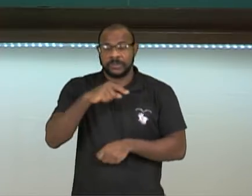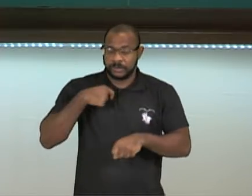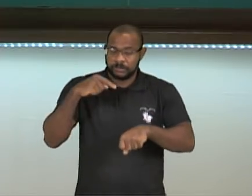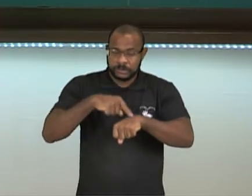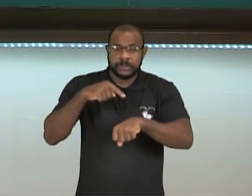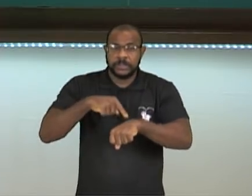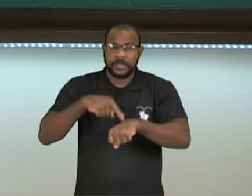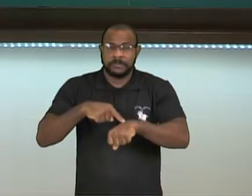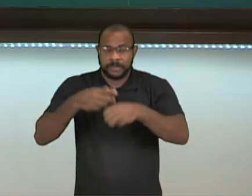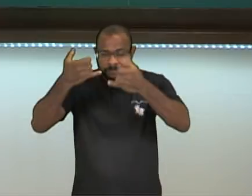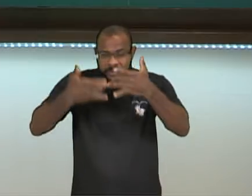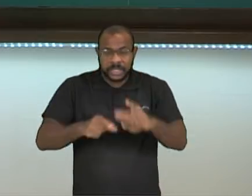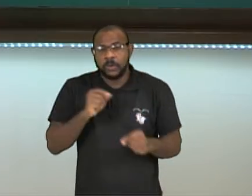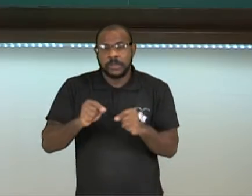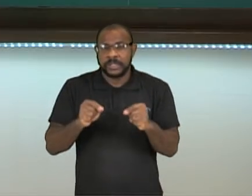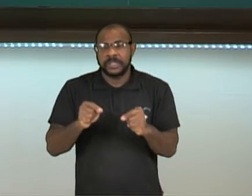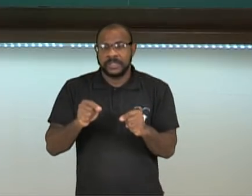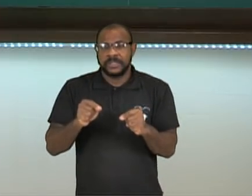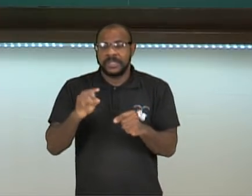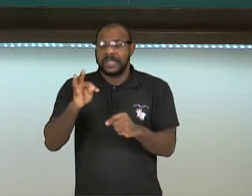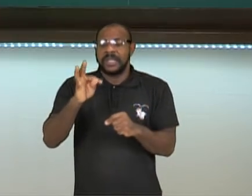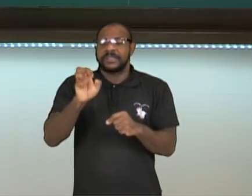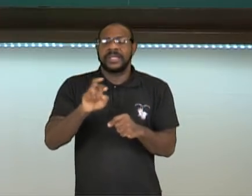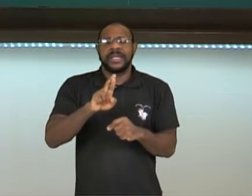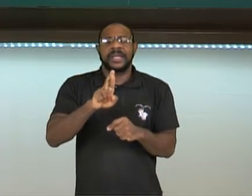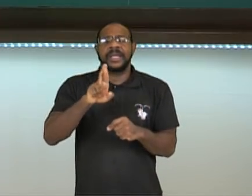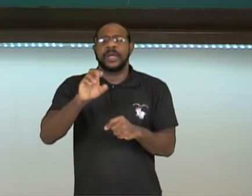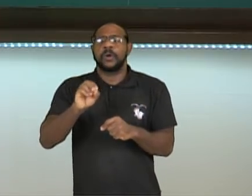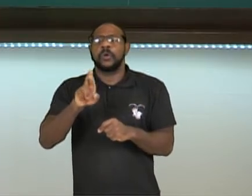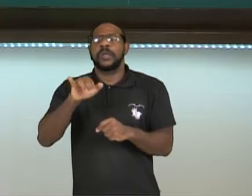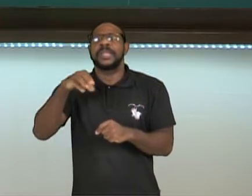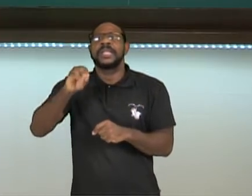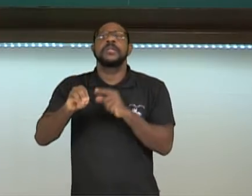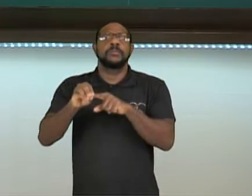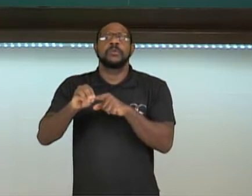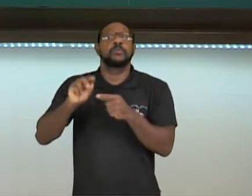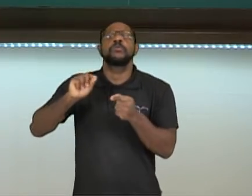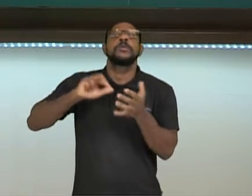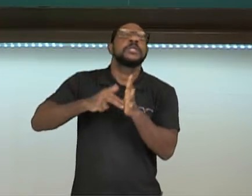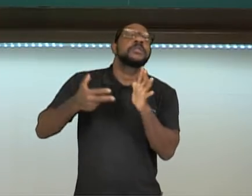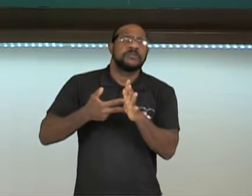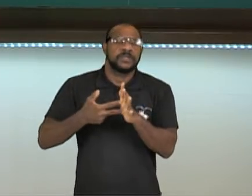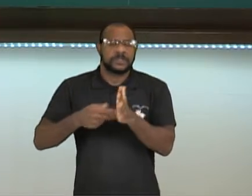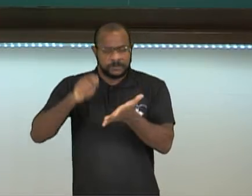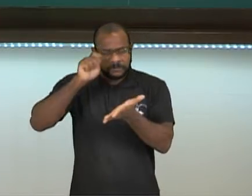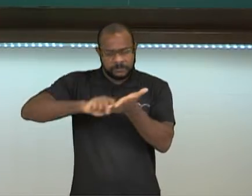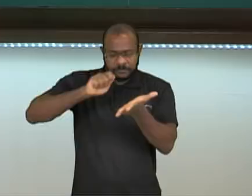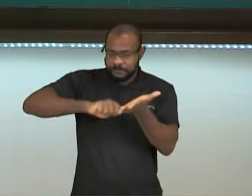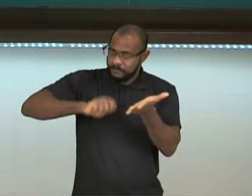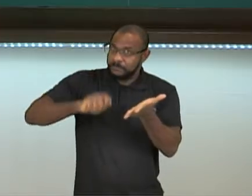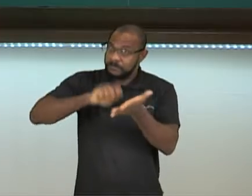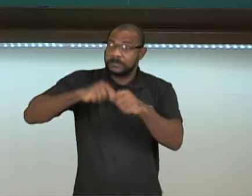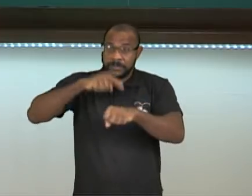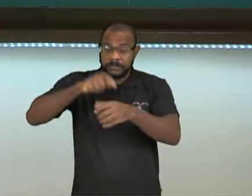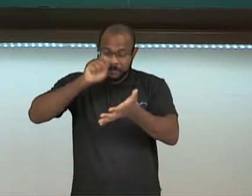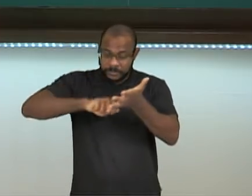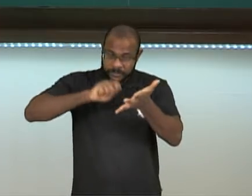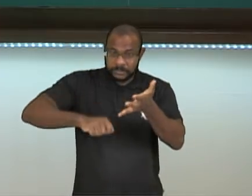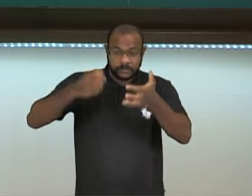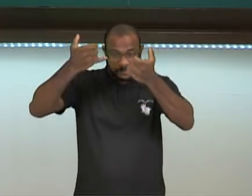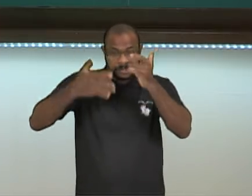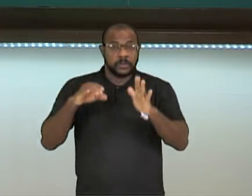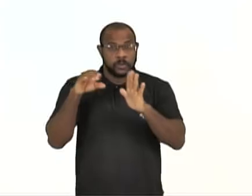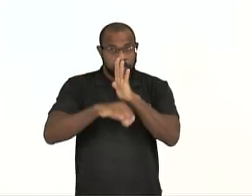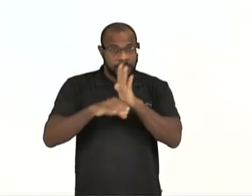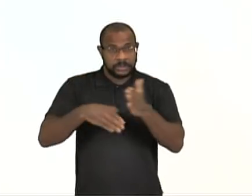tempo para escrever no seu caderno sobre o terrorismo. Tá bom? Um tempinho e escreve aí a sua definição.